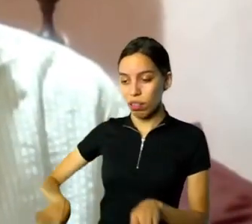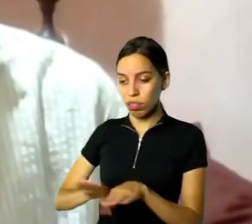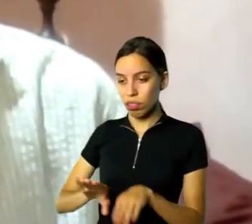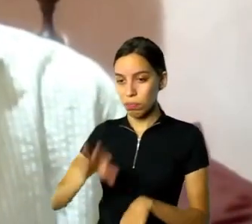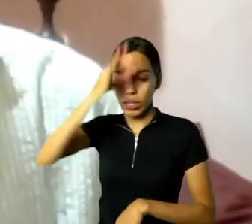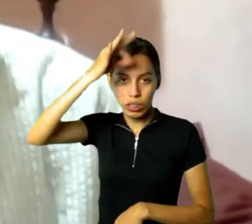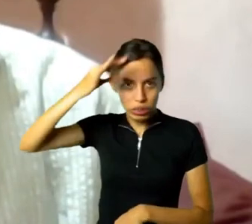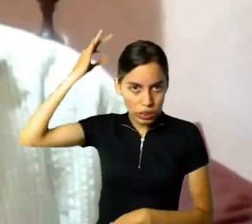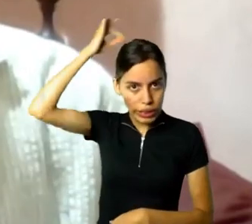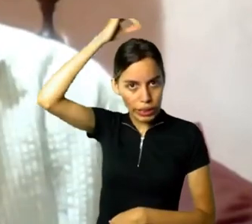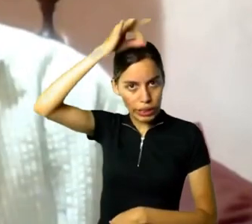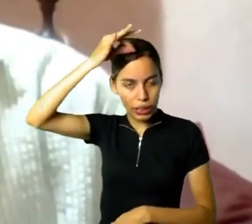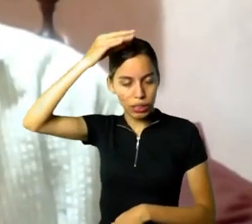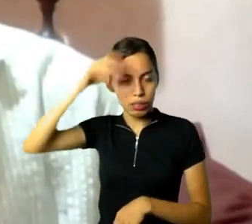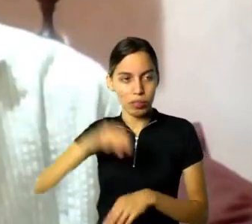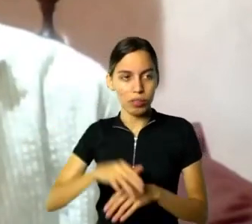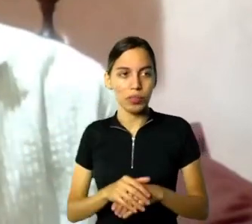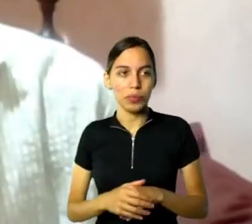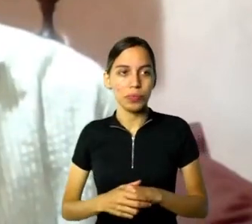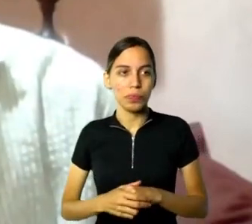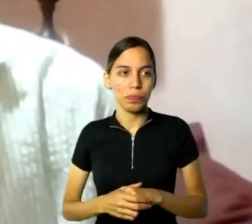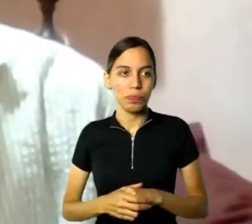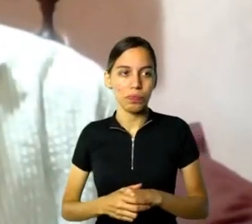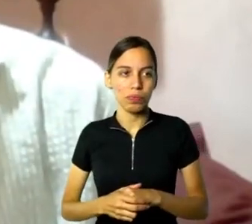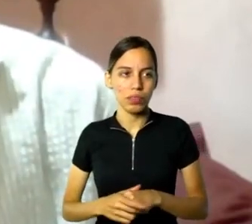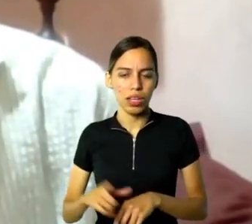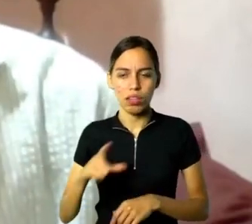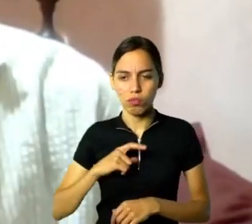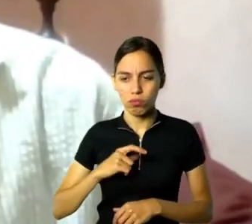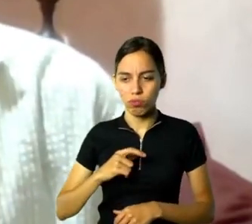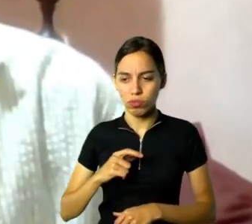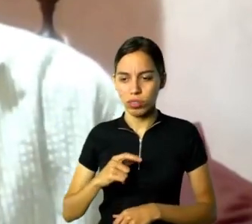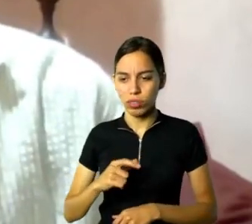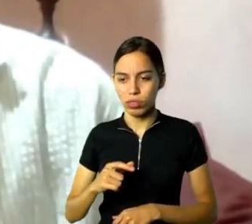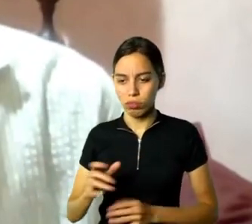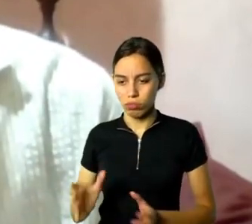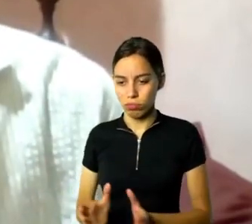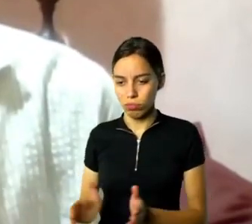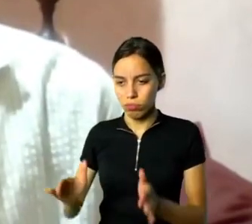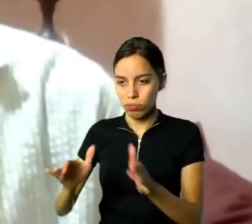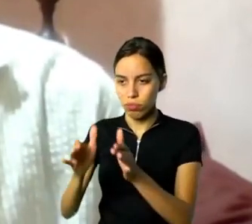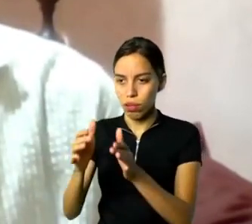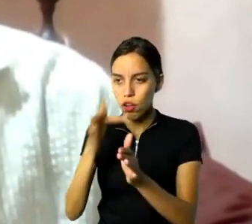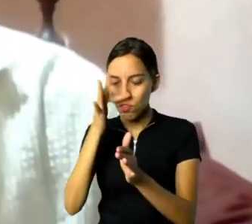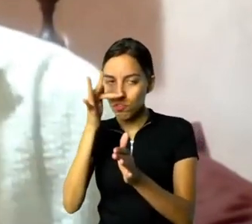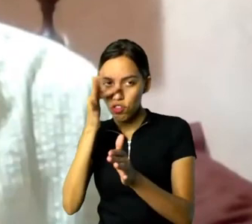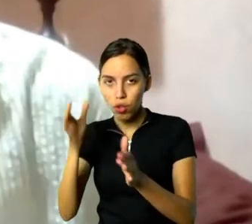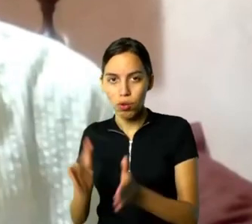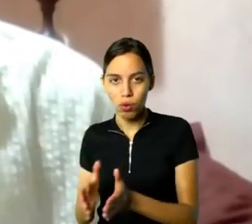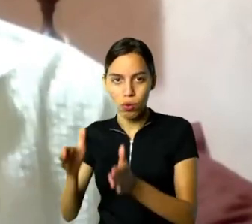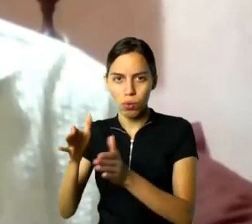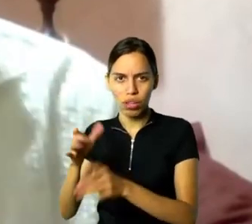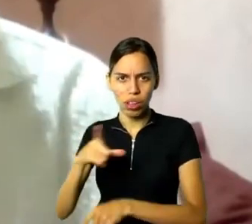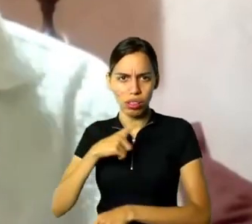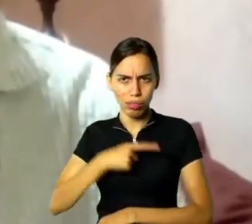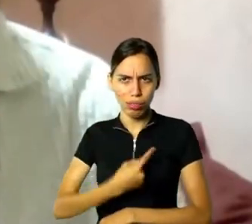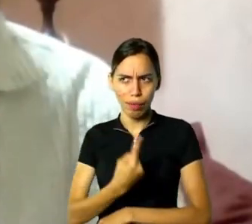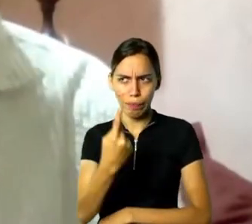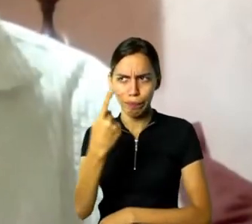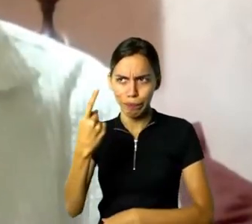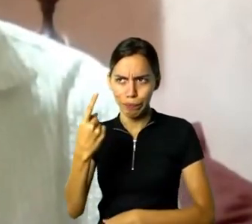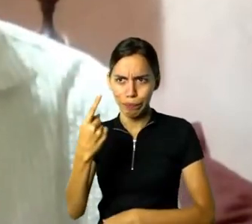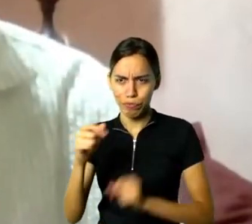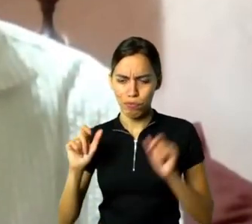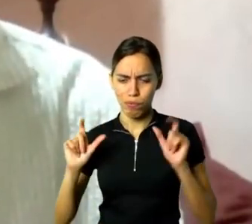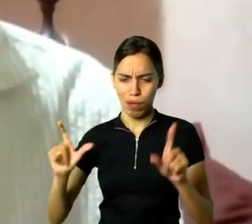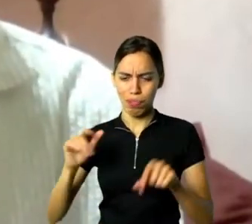e tinha também os vasos de flores, que ele fazia muito, inclusive o quadro mais valorizado do Guiñar, um dos mais